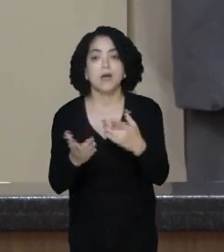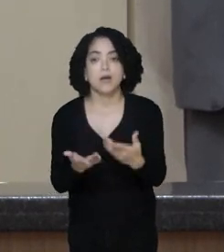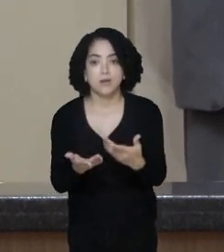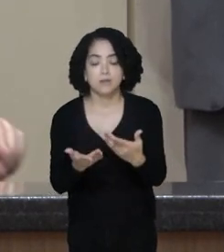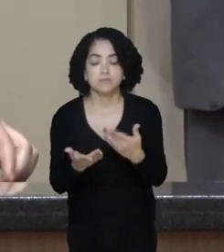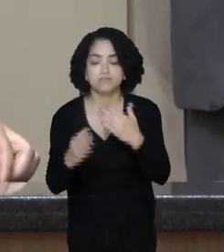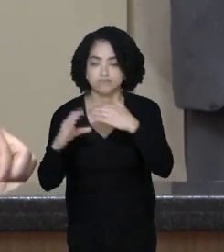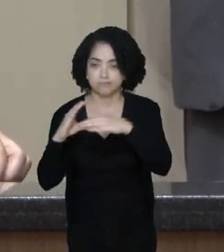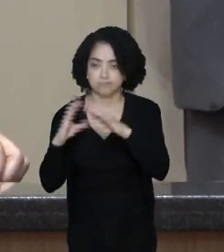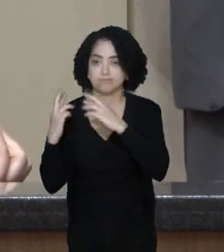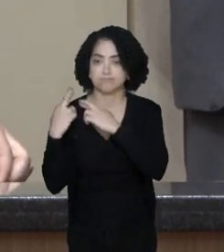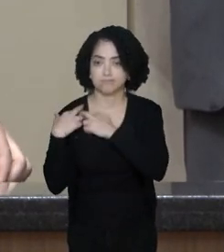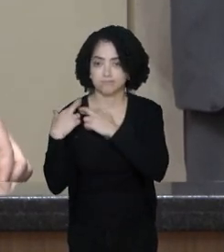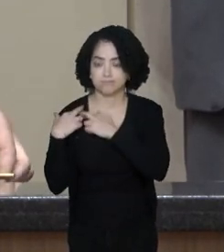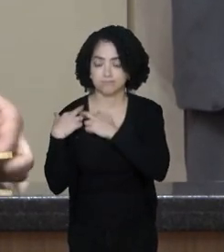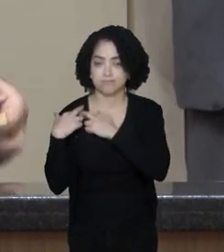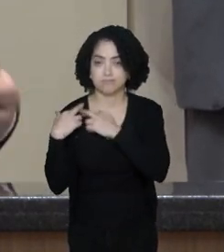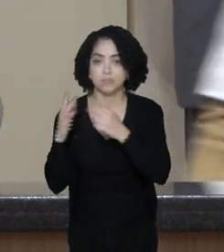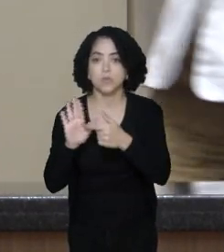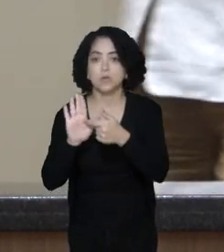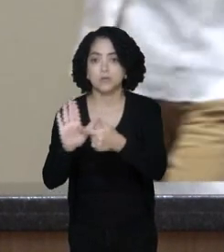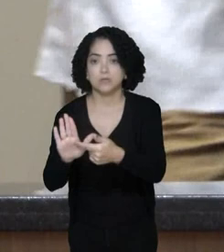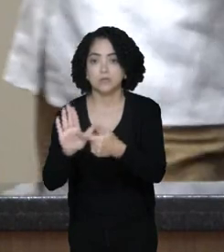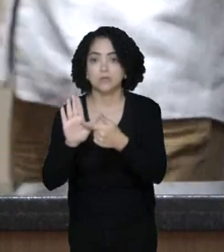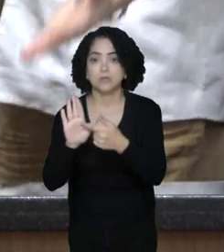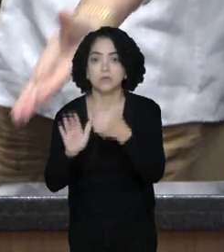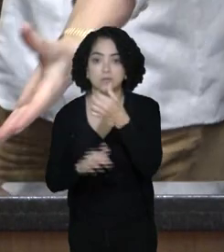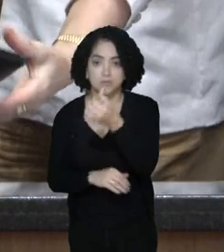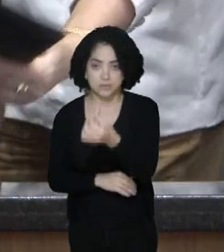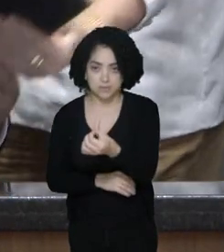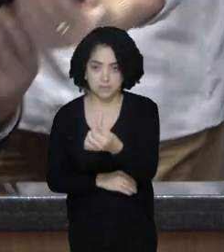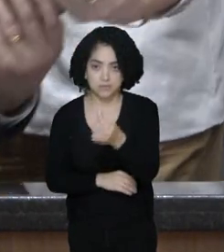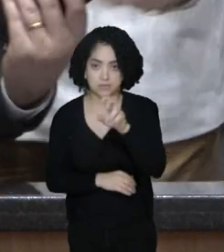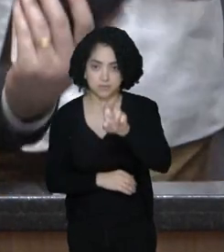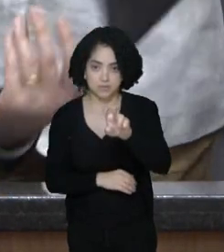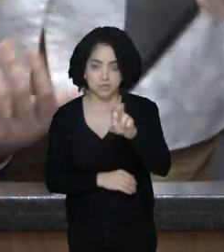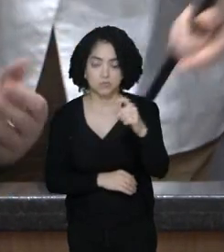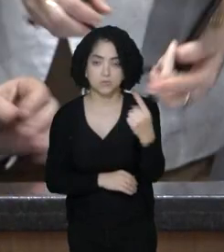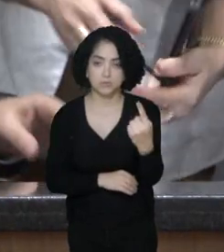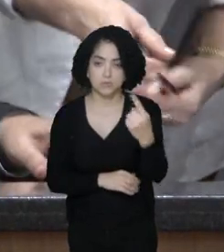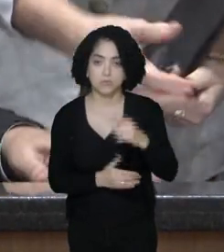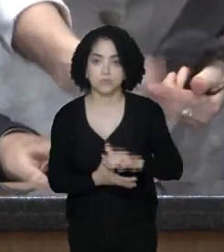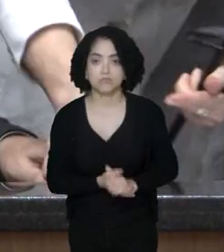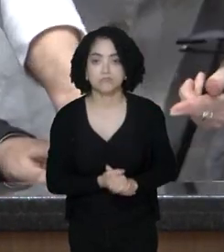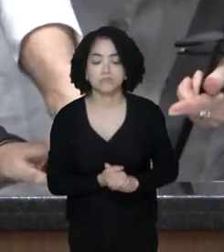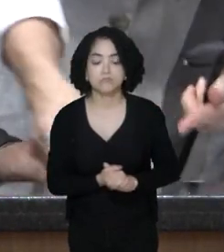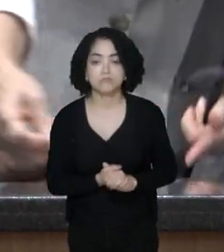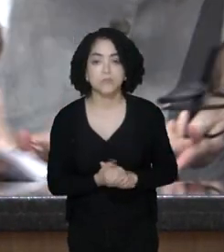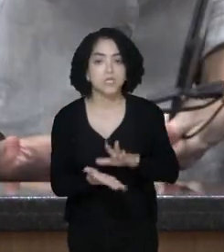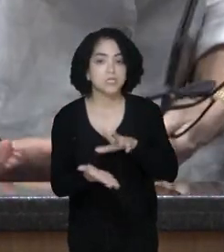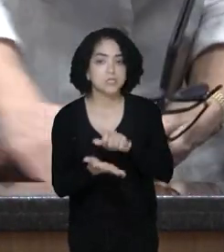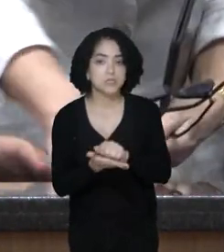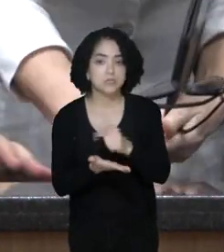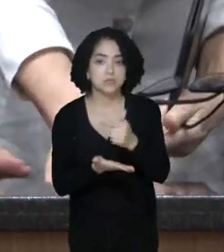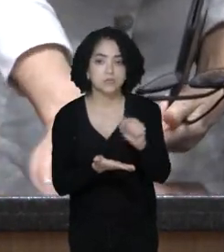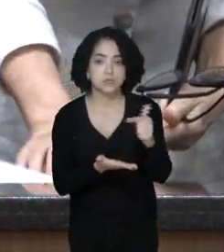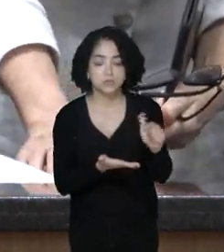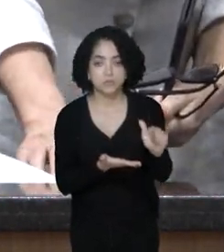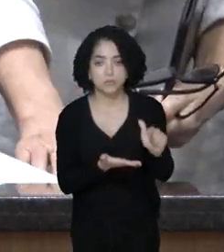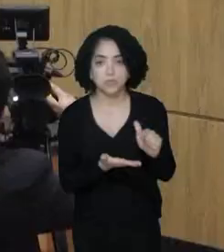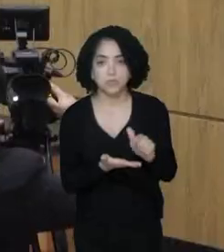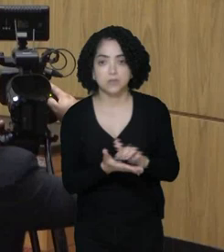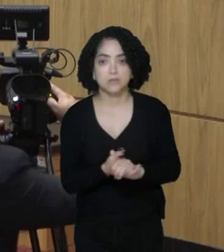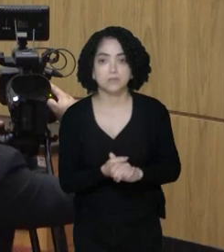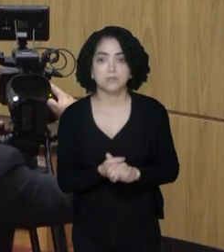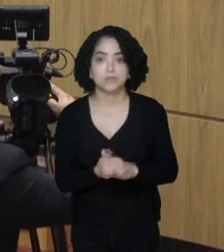ao destinatário a indicação número 651. Não havendo mais oradores inscritos, se me permite